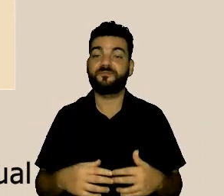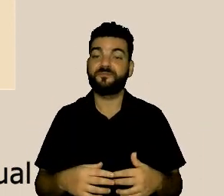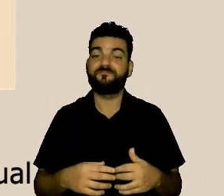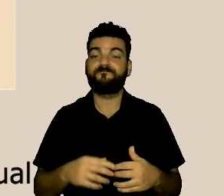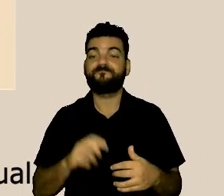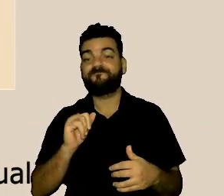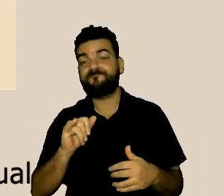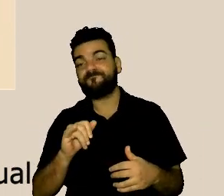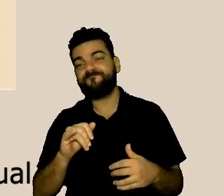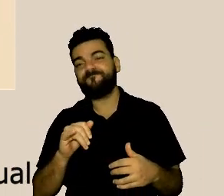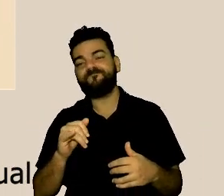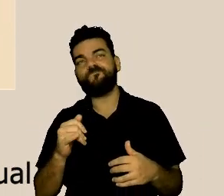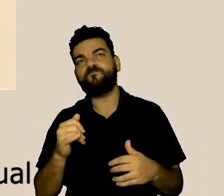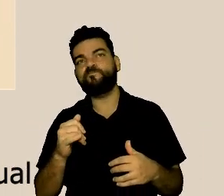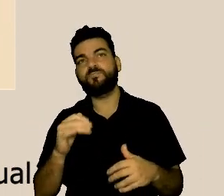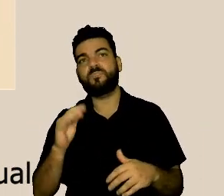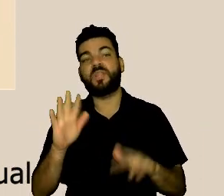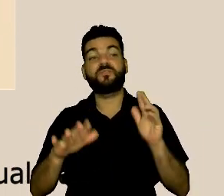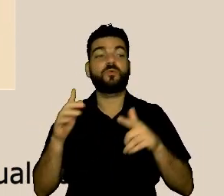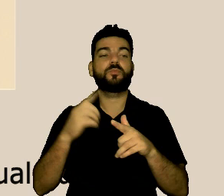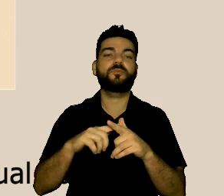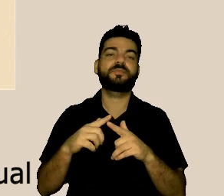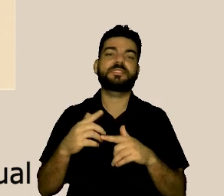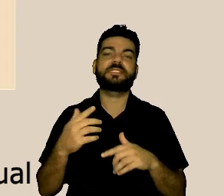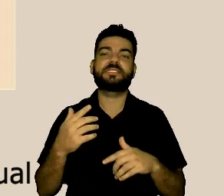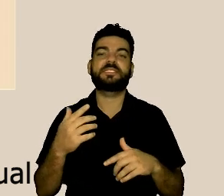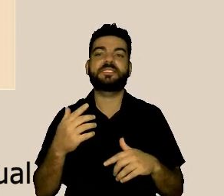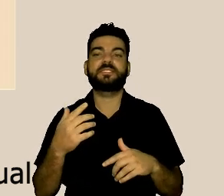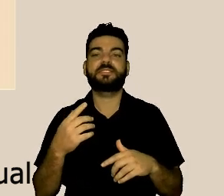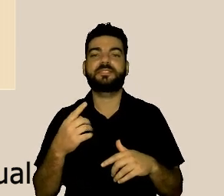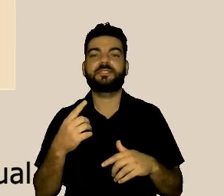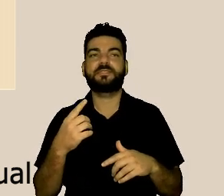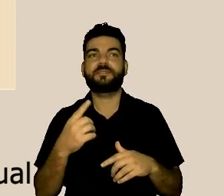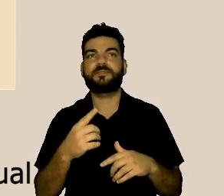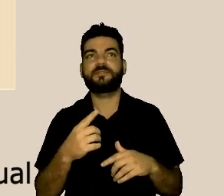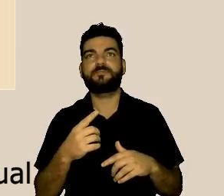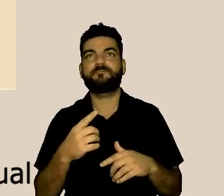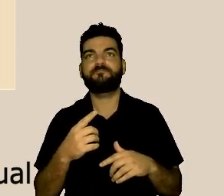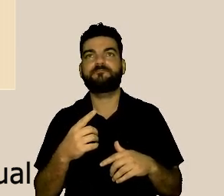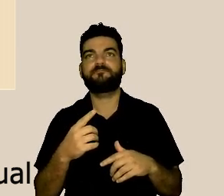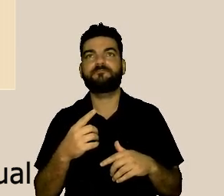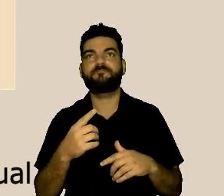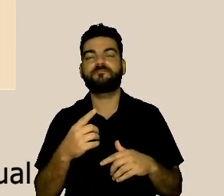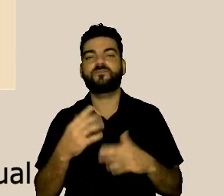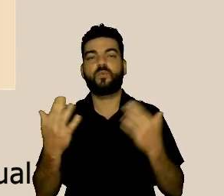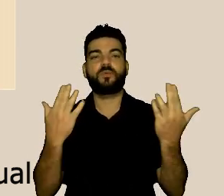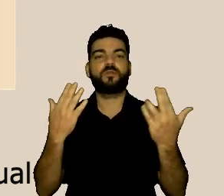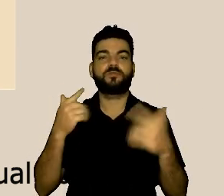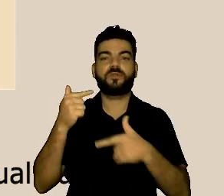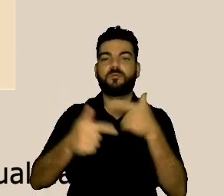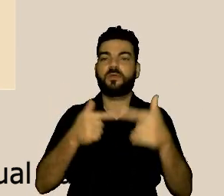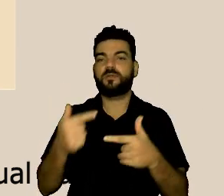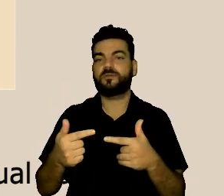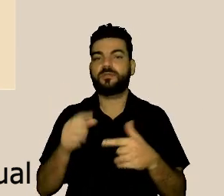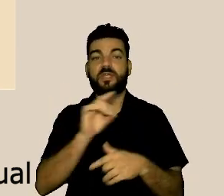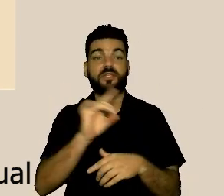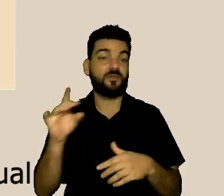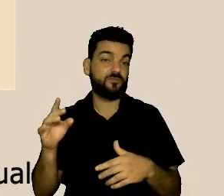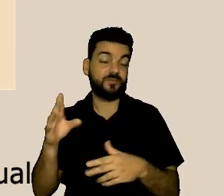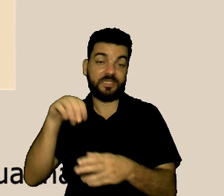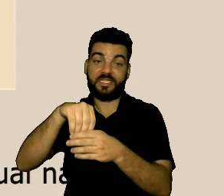vezes, esse problema, ele nasceu dos problemas de trabalho que existiam ali.